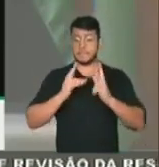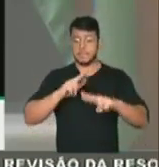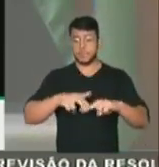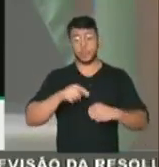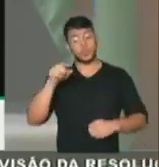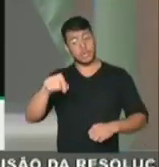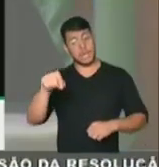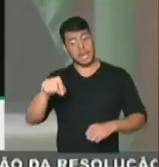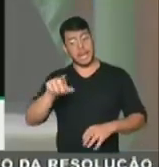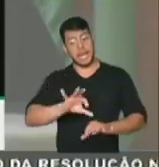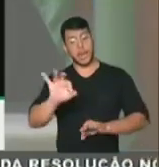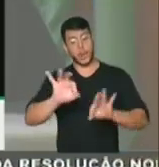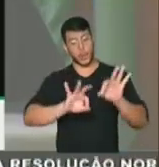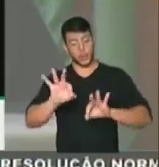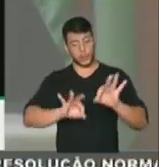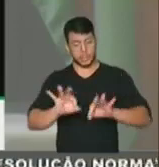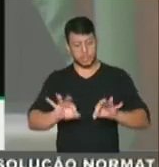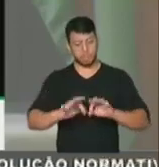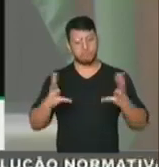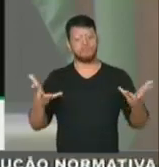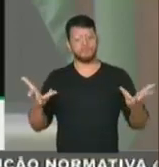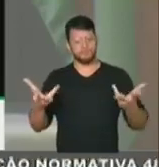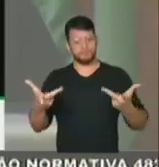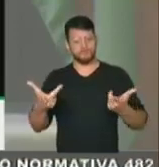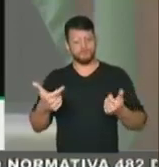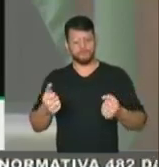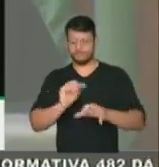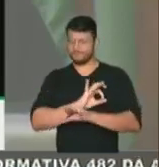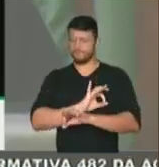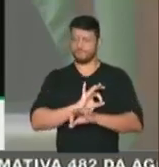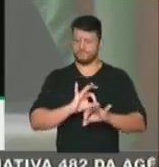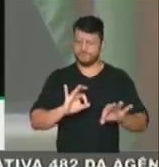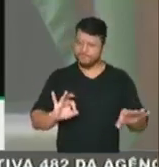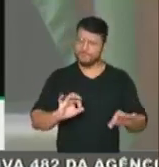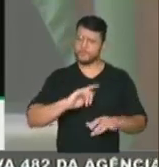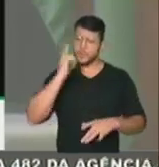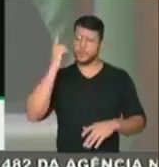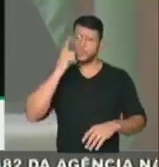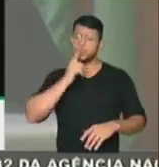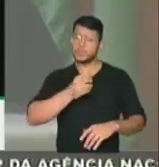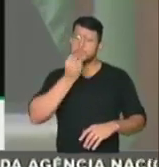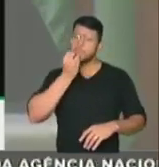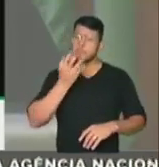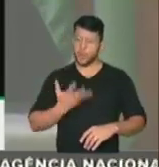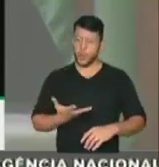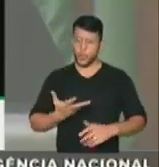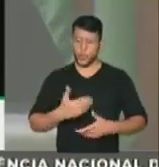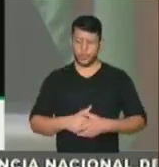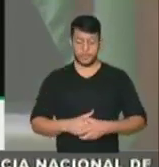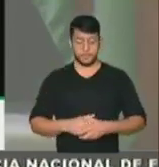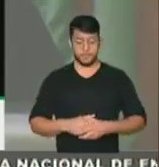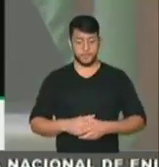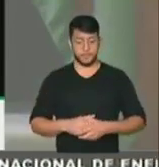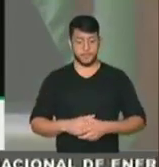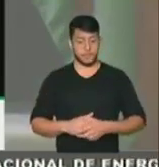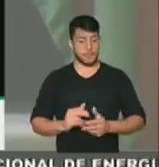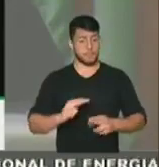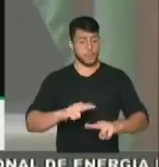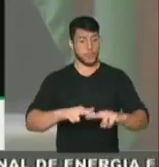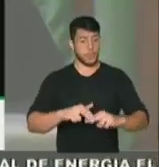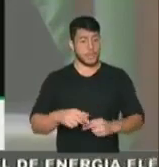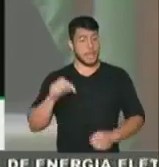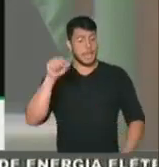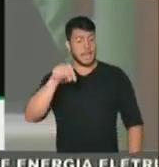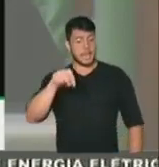organizador, o Afonso Carvalho, Matuto, lá de Mirandiba, mas que tem também esse cuidado. Porque na hora que você vai à Feira do